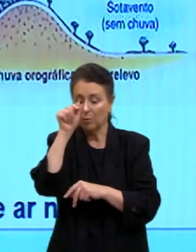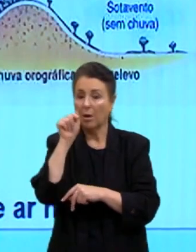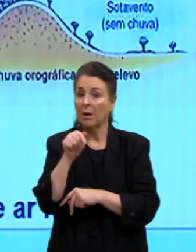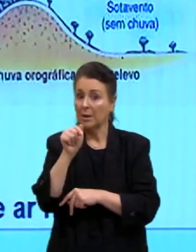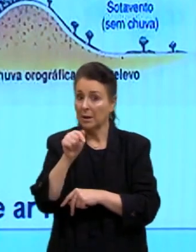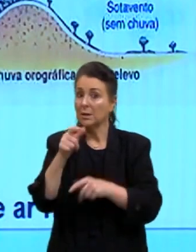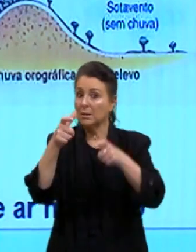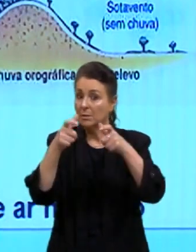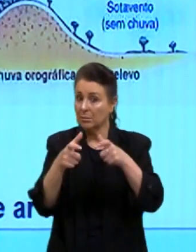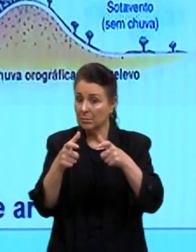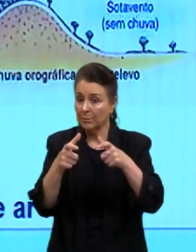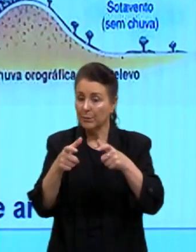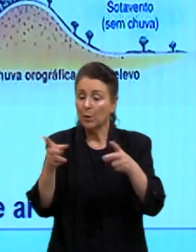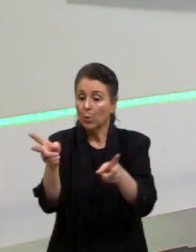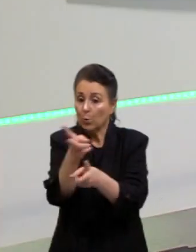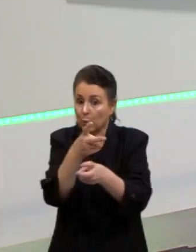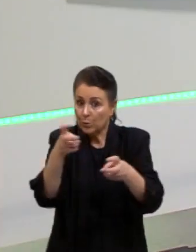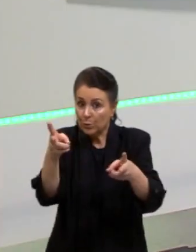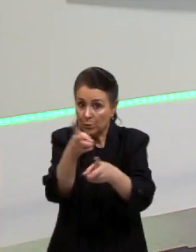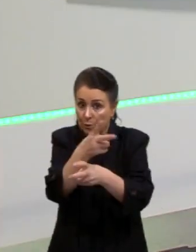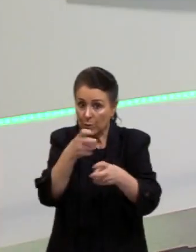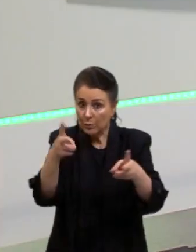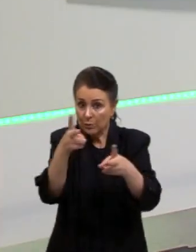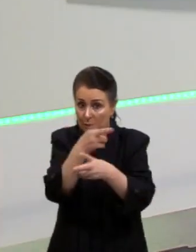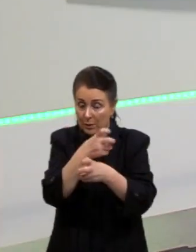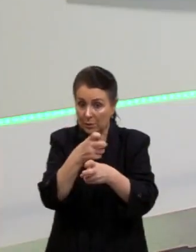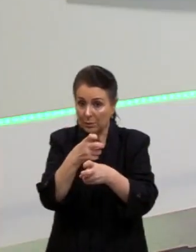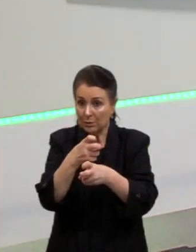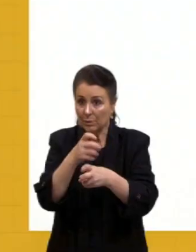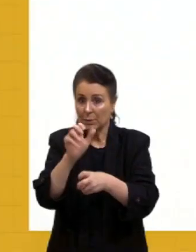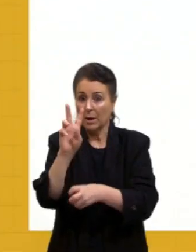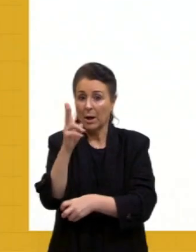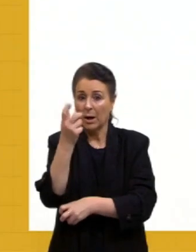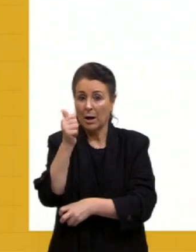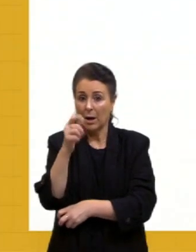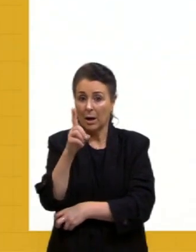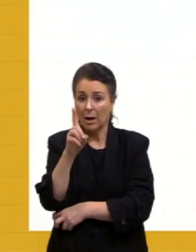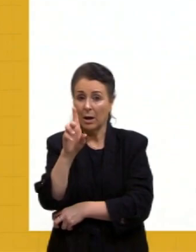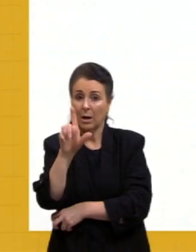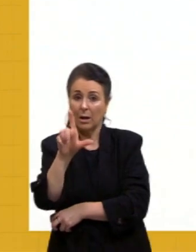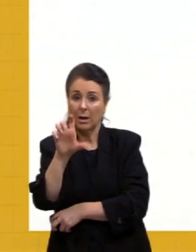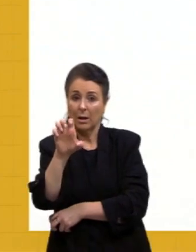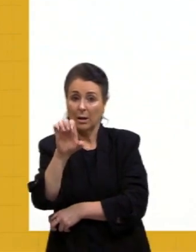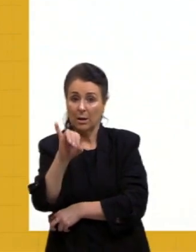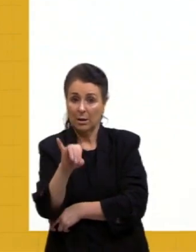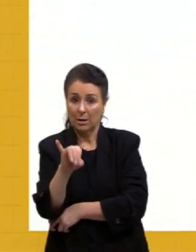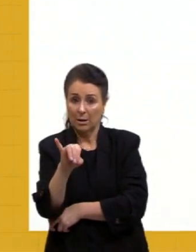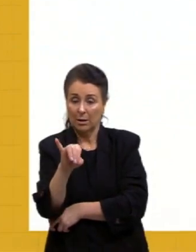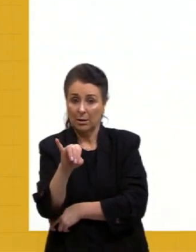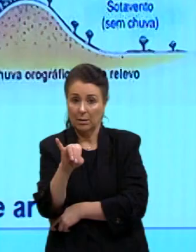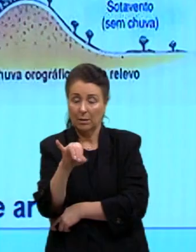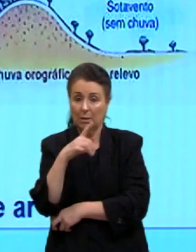aí. Os ventos dentro da célula de Hadley, que vão para o...